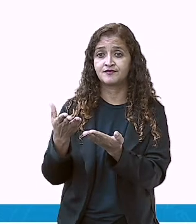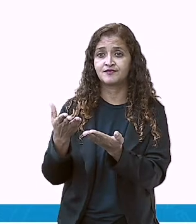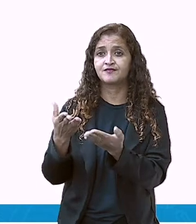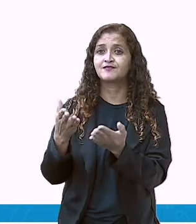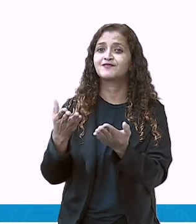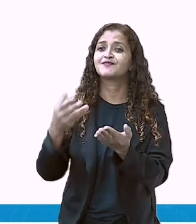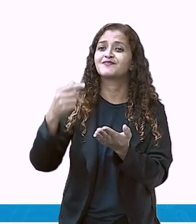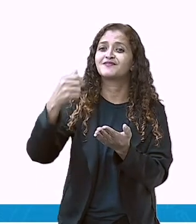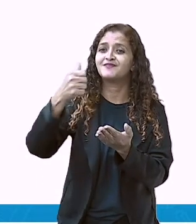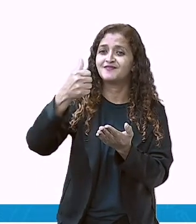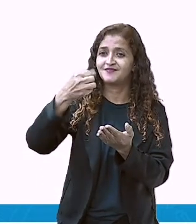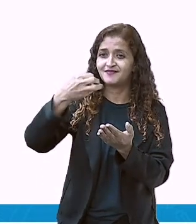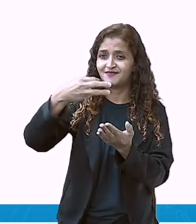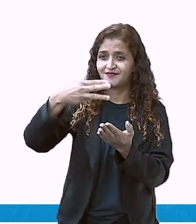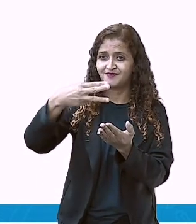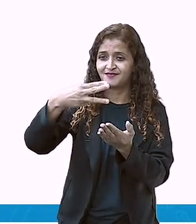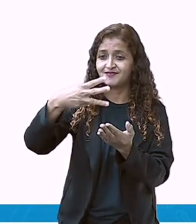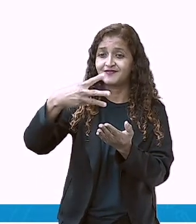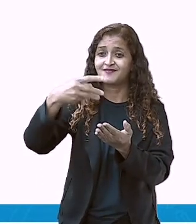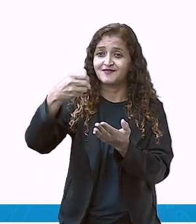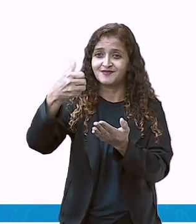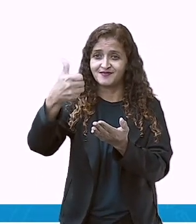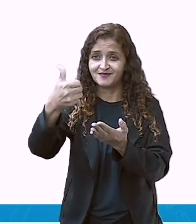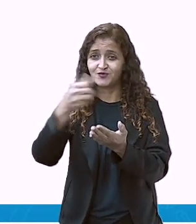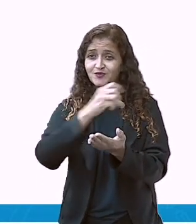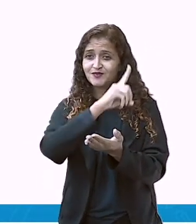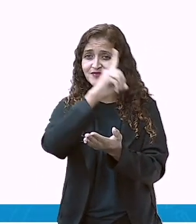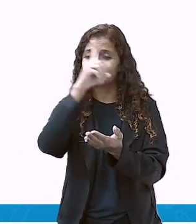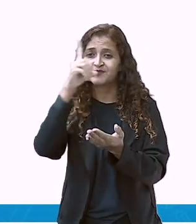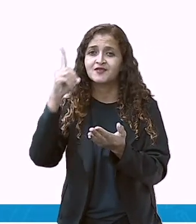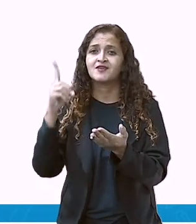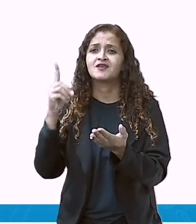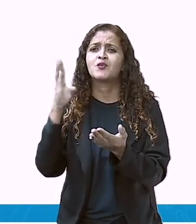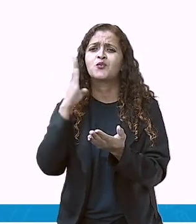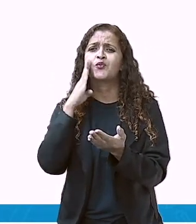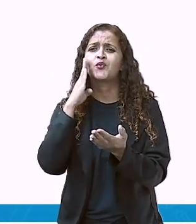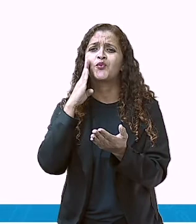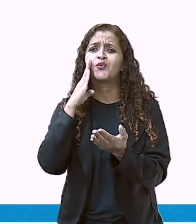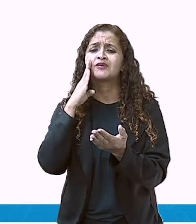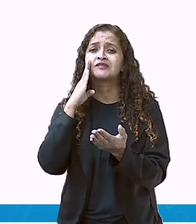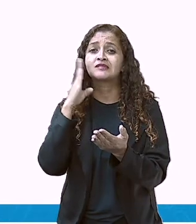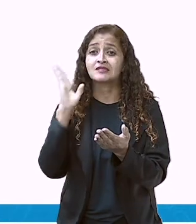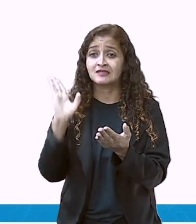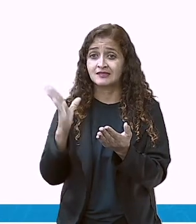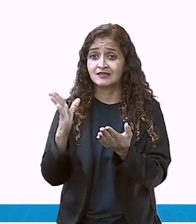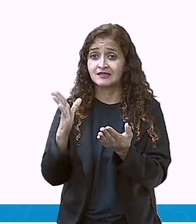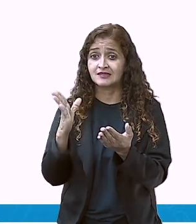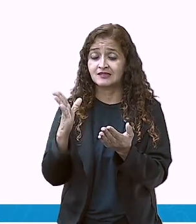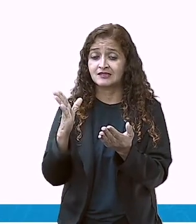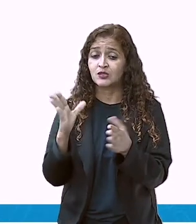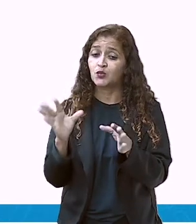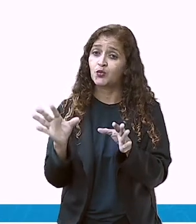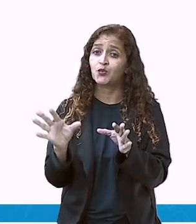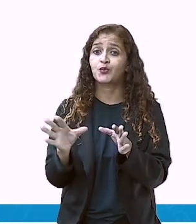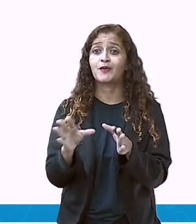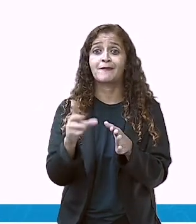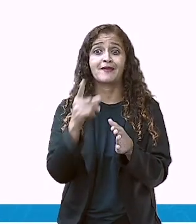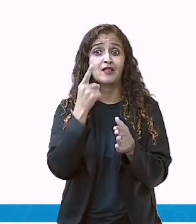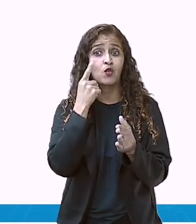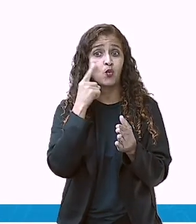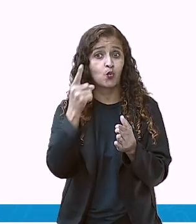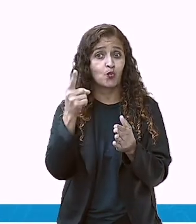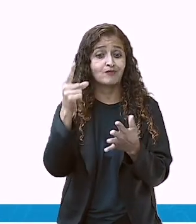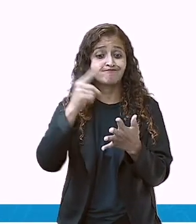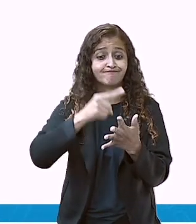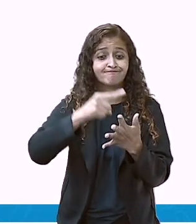vinte e nove, trinta. Trinta e um dias. Se você quer saber a quantidade de dias que tem o mês, você vem aqui em